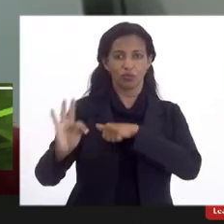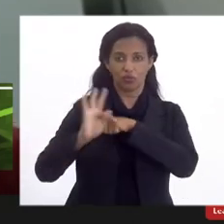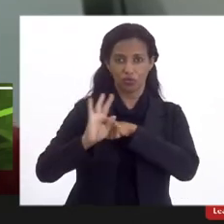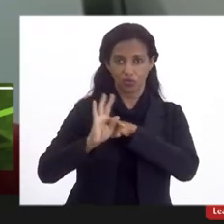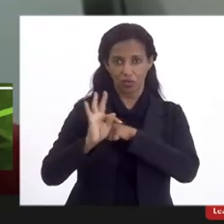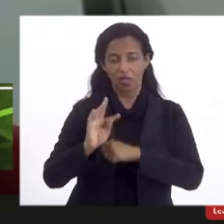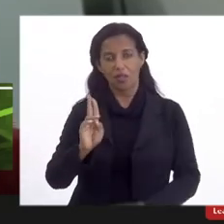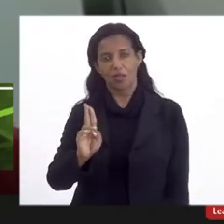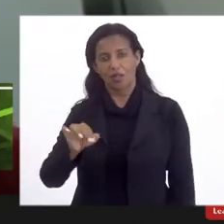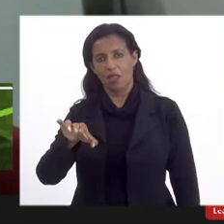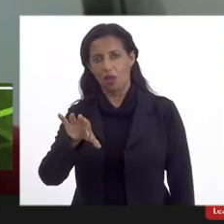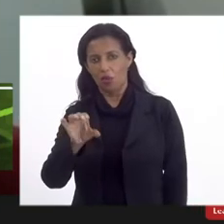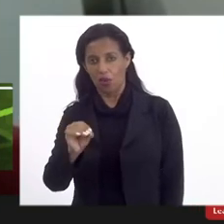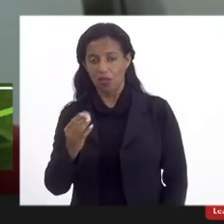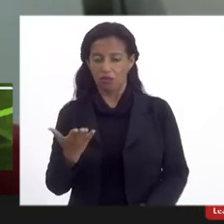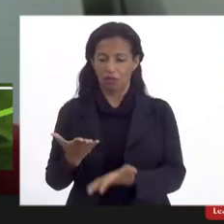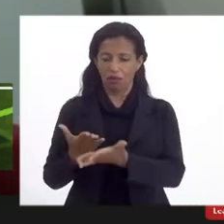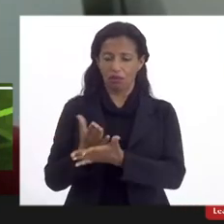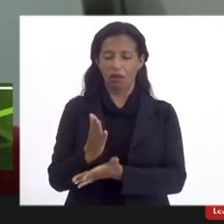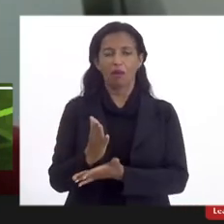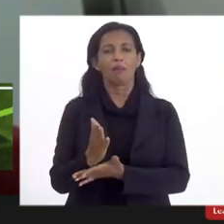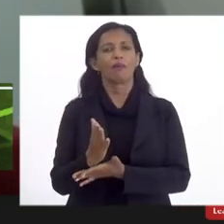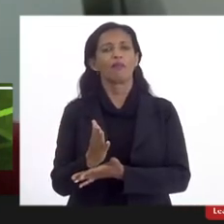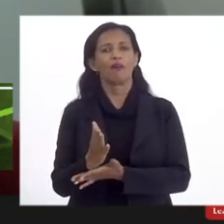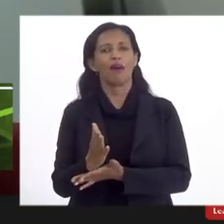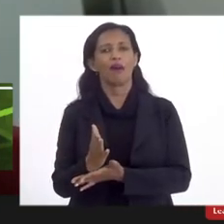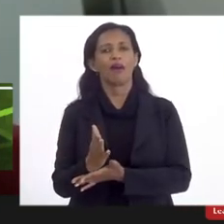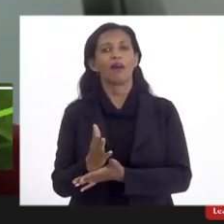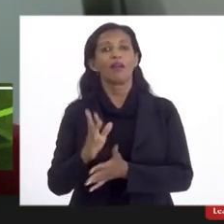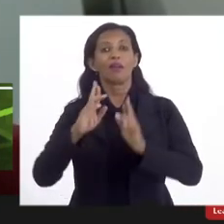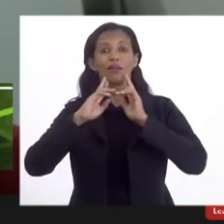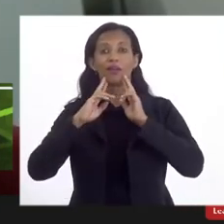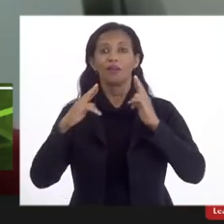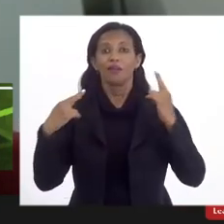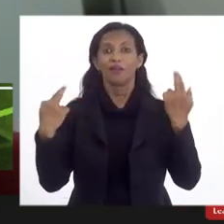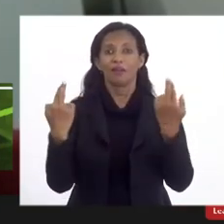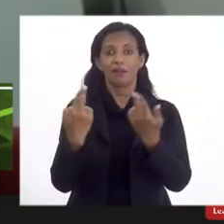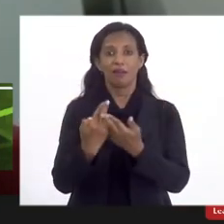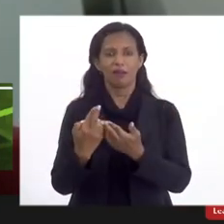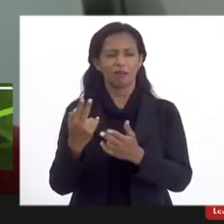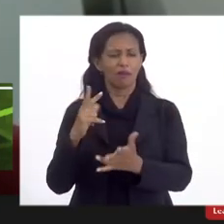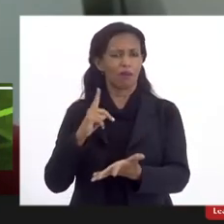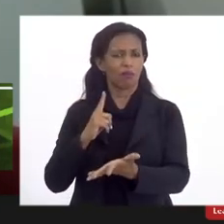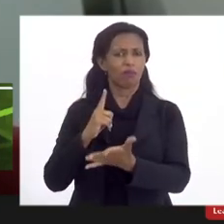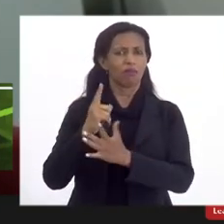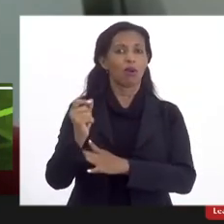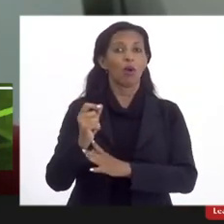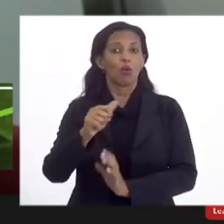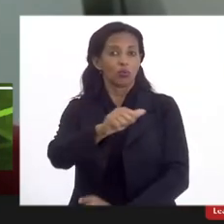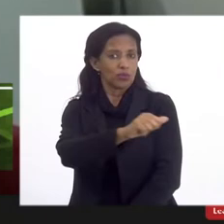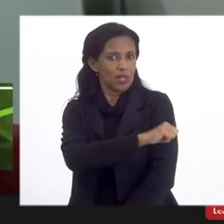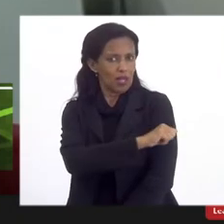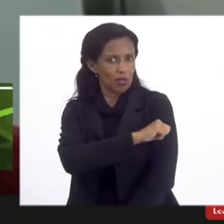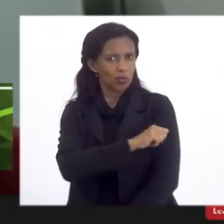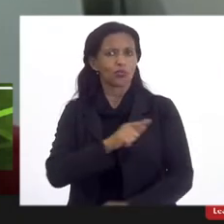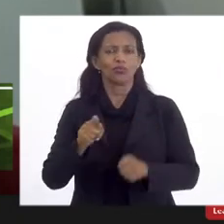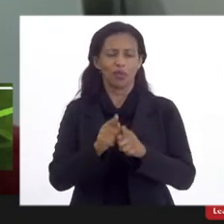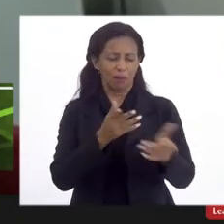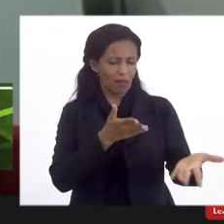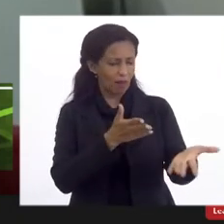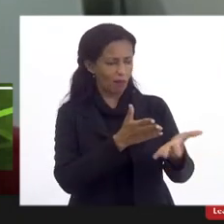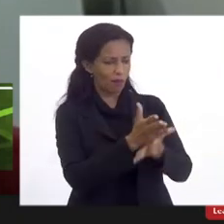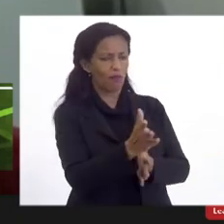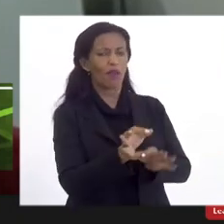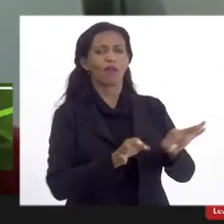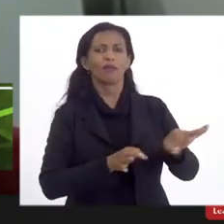UESO aprovaram o projeto de lei em assembleia por unanimidade. Os alunos da UESO aprovaram o